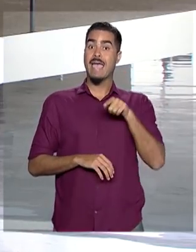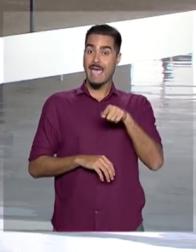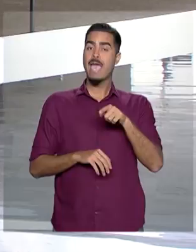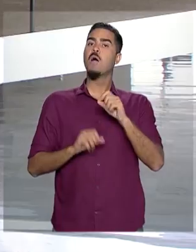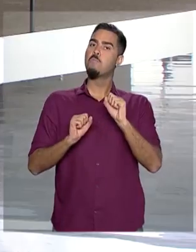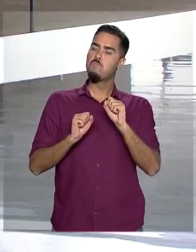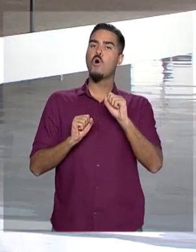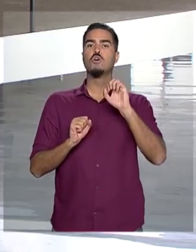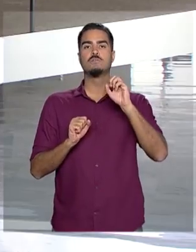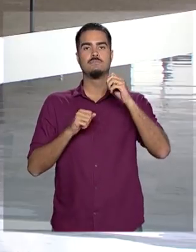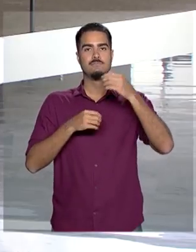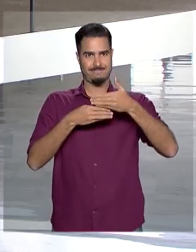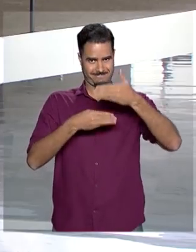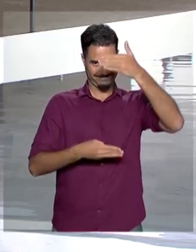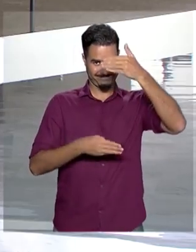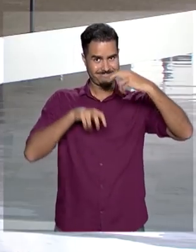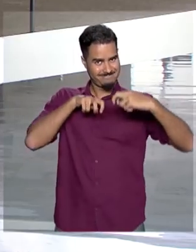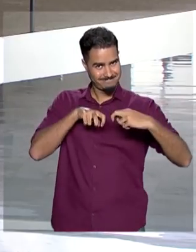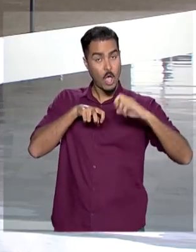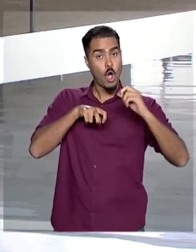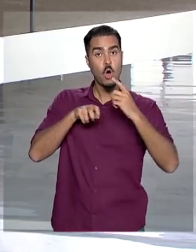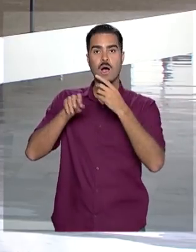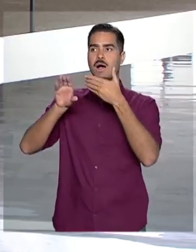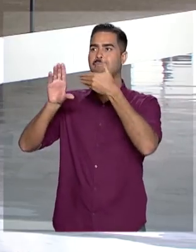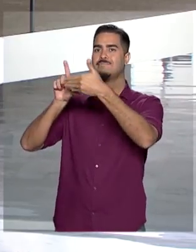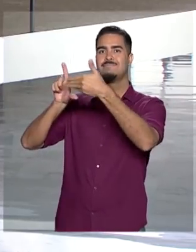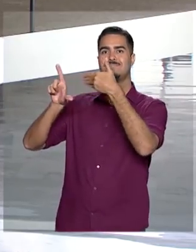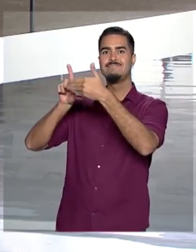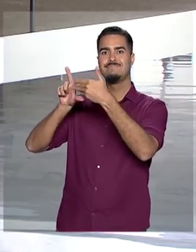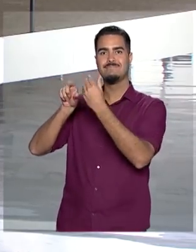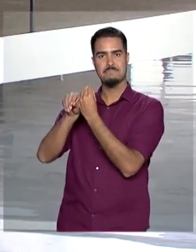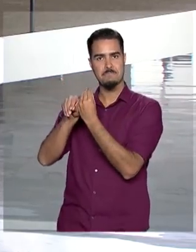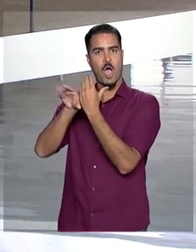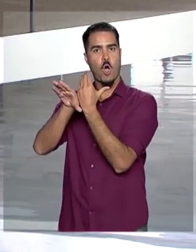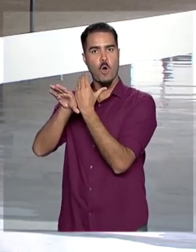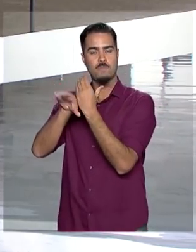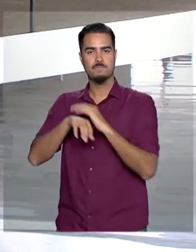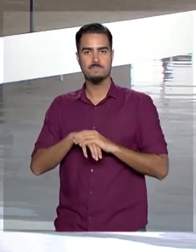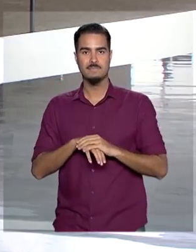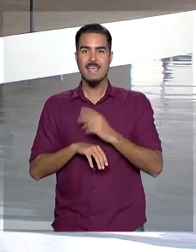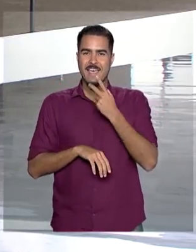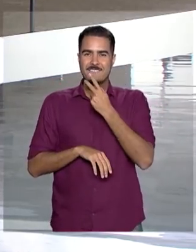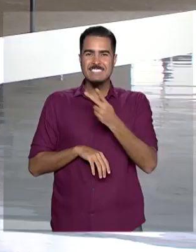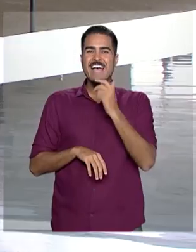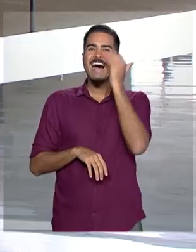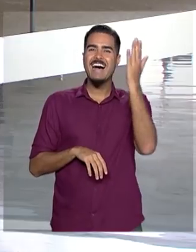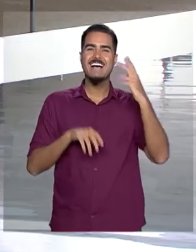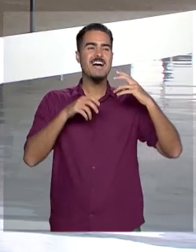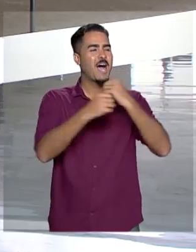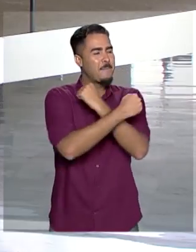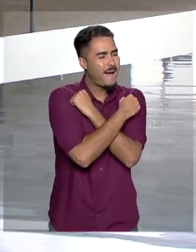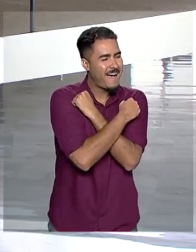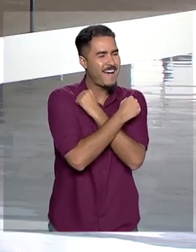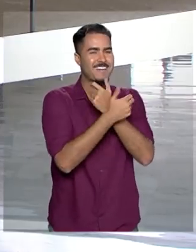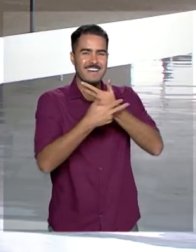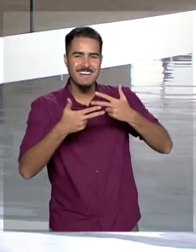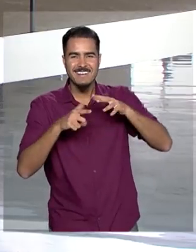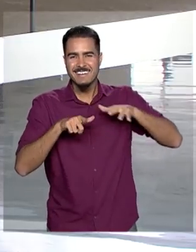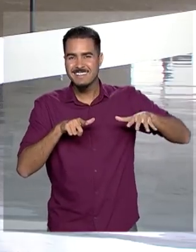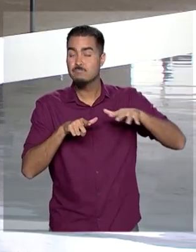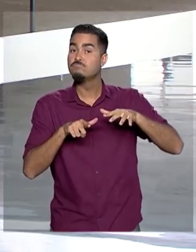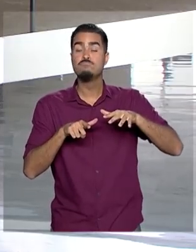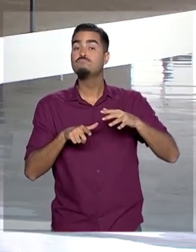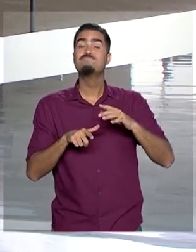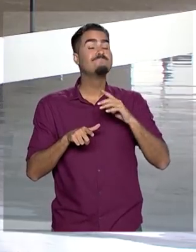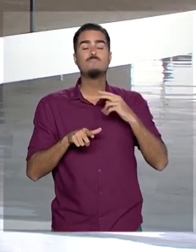visitas também podem ser feitas por videoconferência. As visitas nos pátios dos presídios, que antes eram a regra, agora são